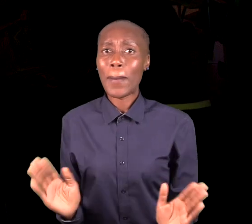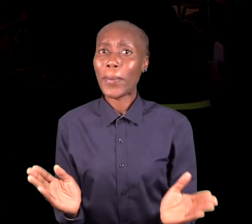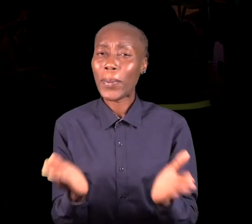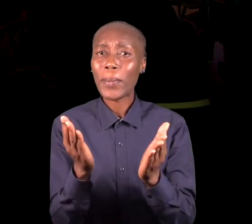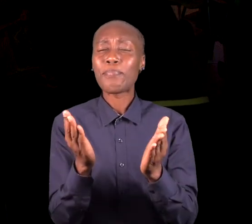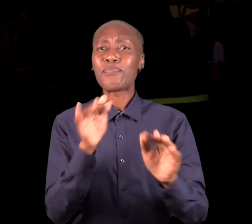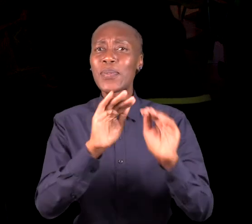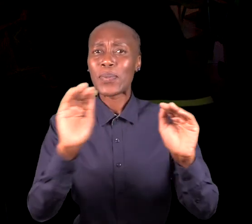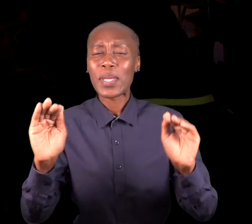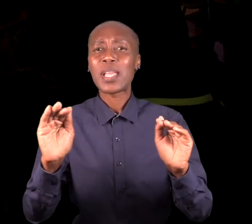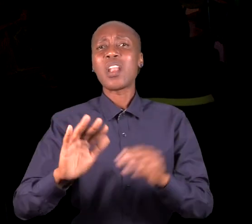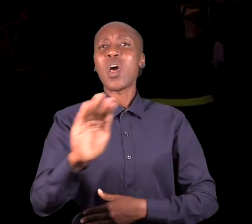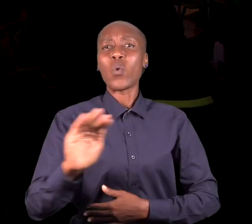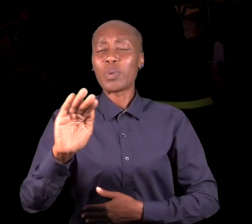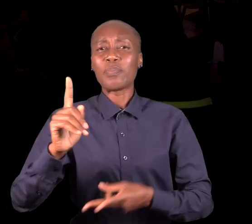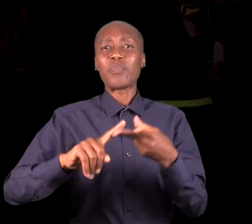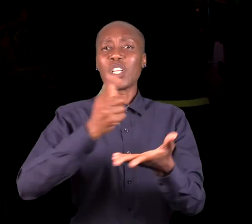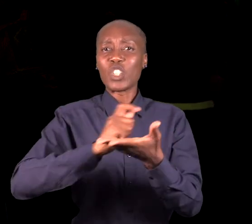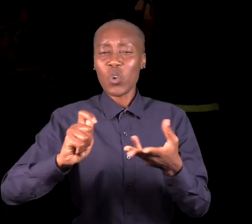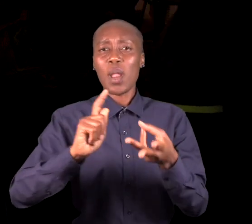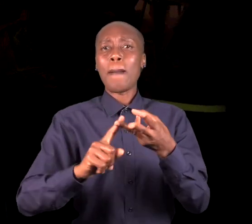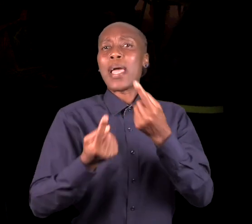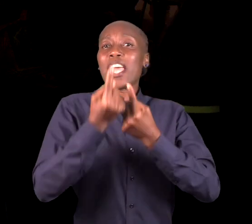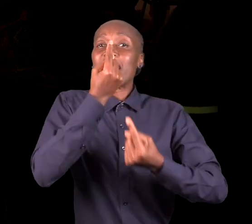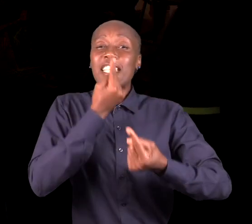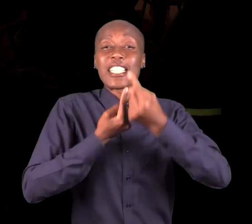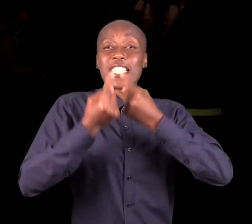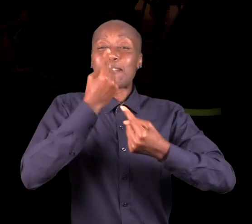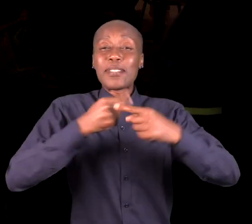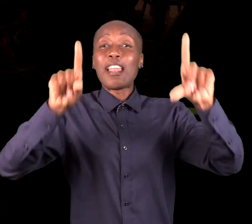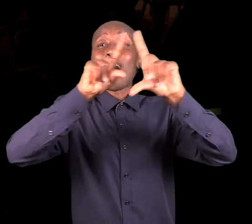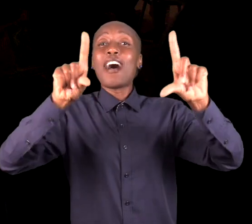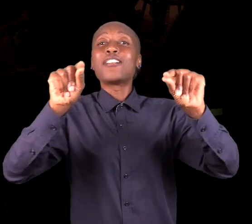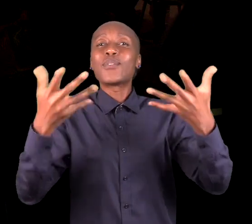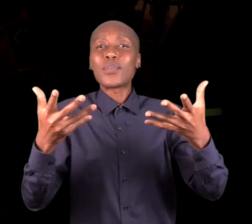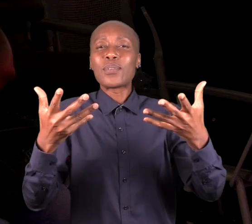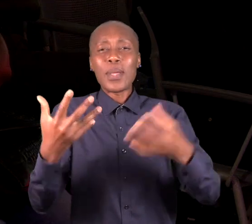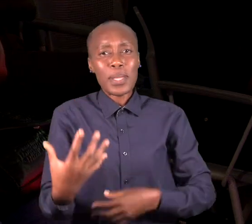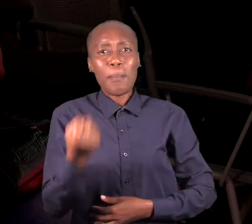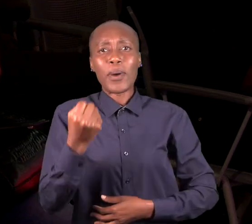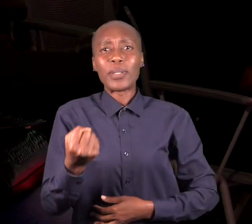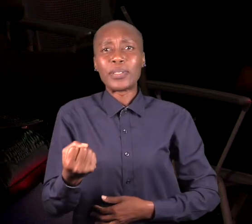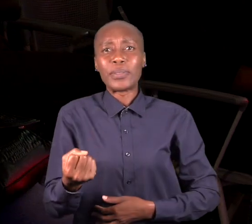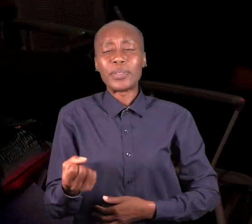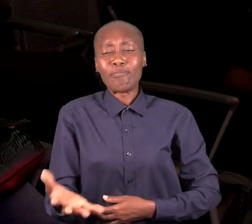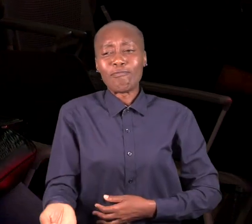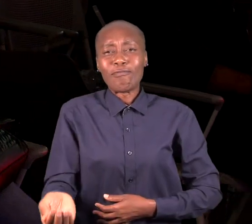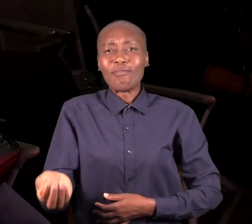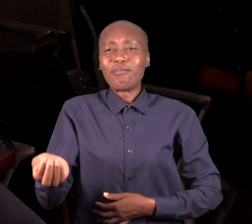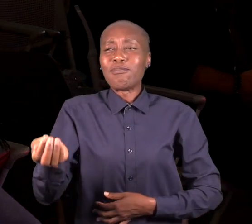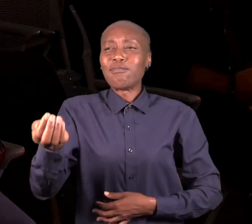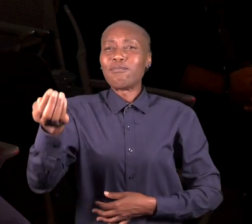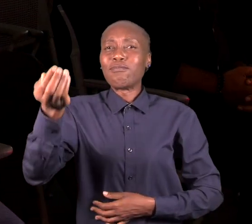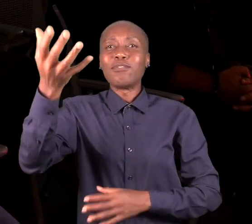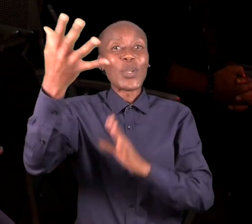comunitária na escola para poder debater temáticas que as dizem respeito, para que possam crescer e